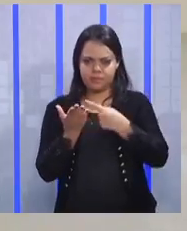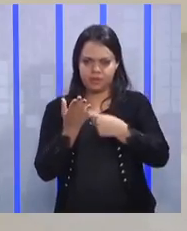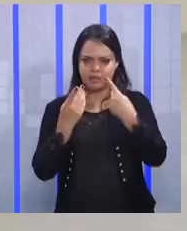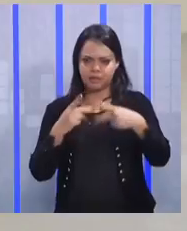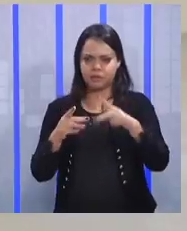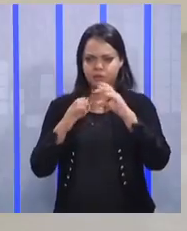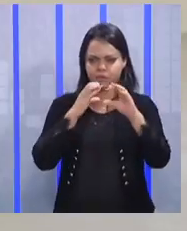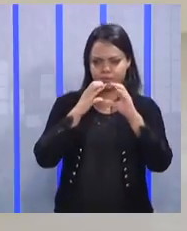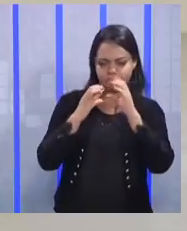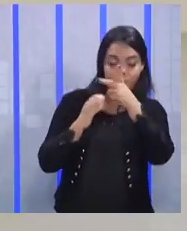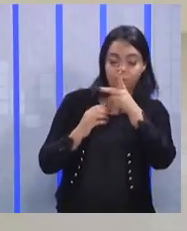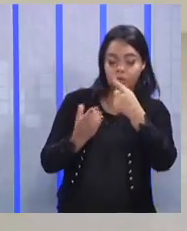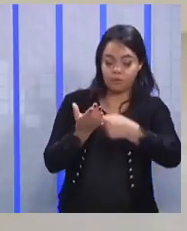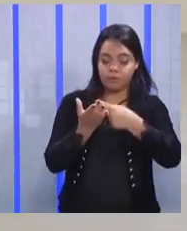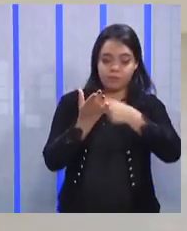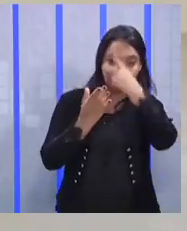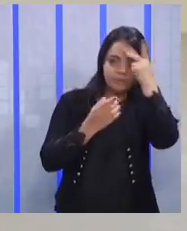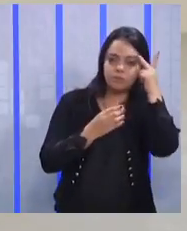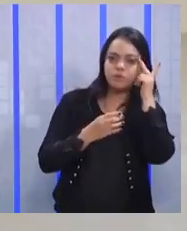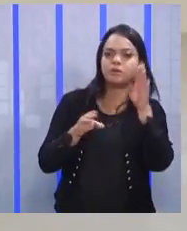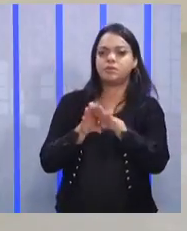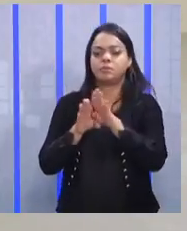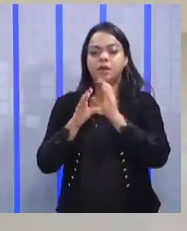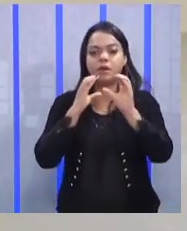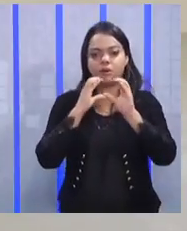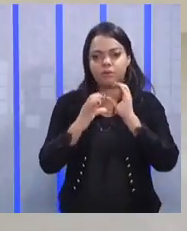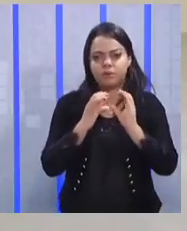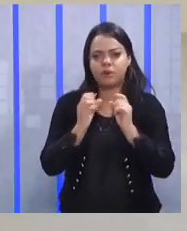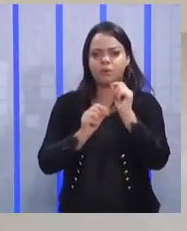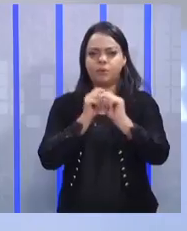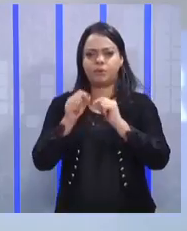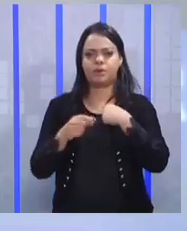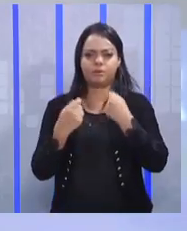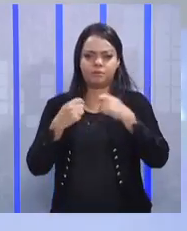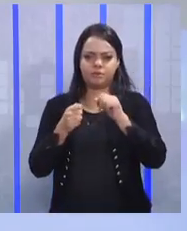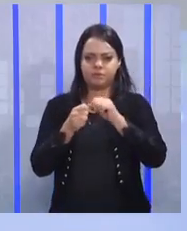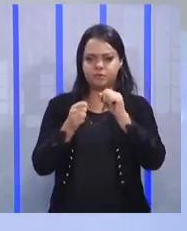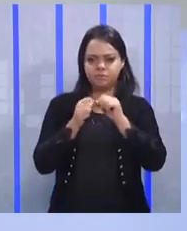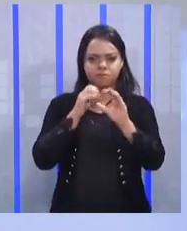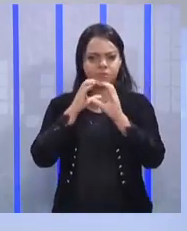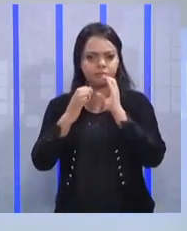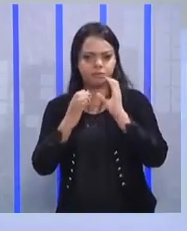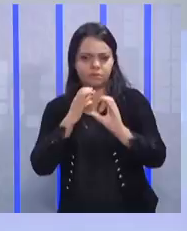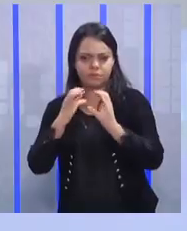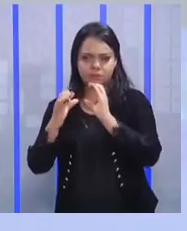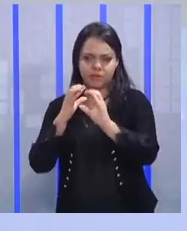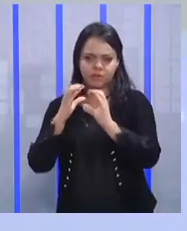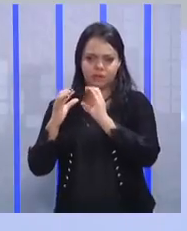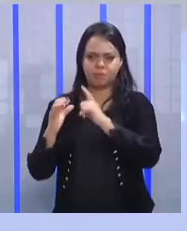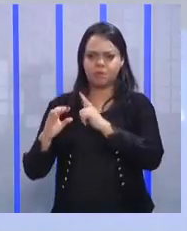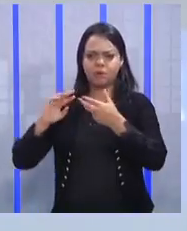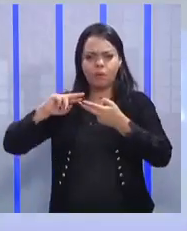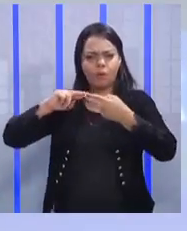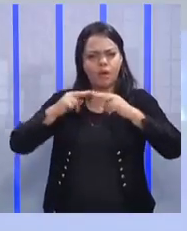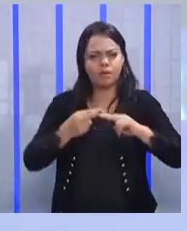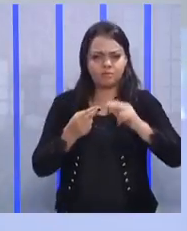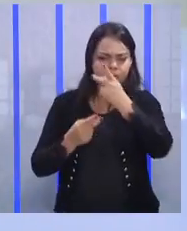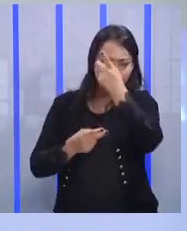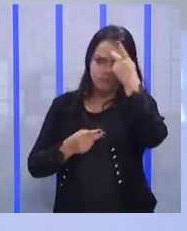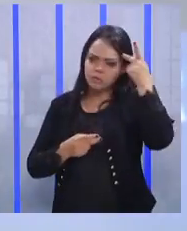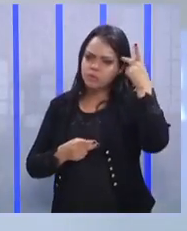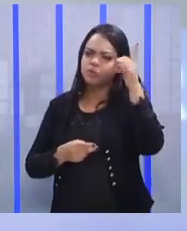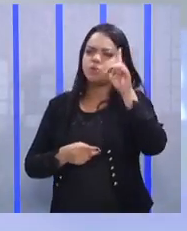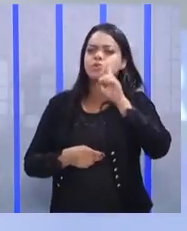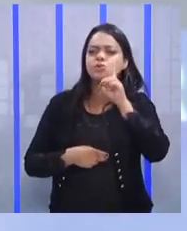um monte de gente ligado à comunicação. O que eu tenho que fazer de comunicação para relacionar com essas pessoas todos os dias,